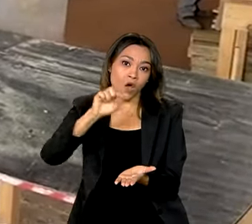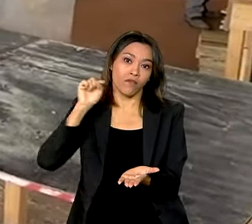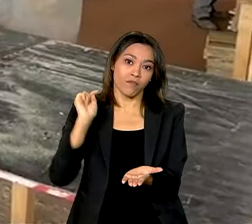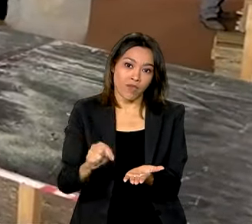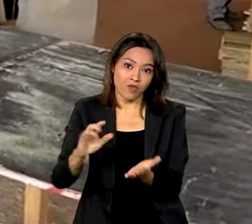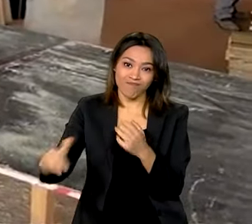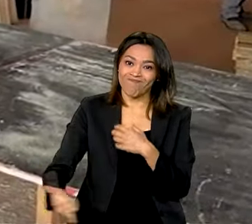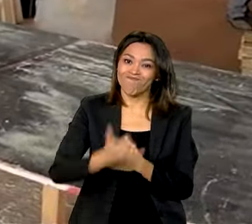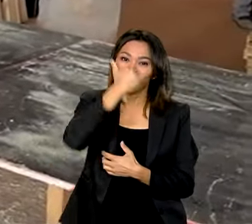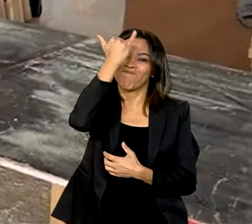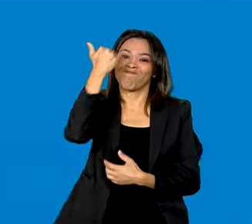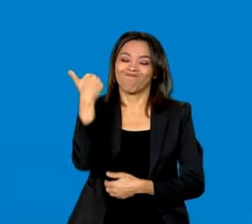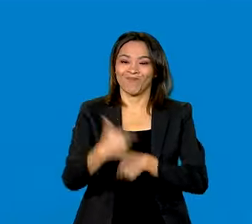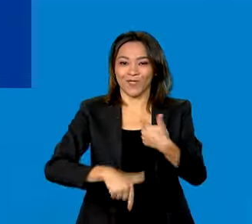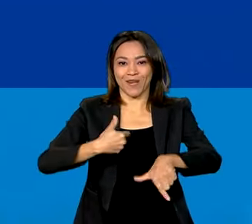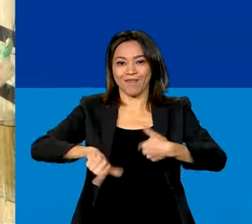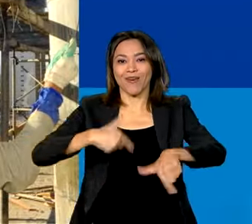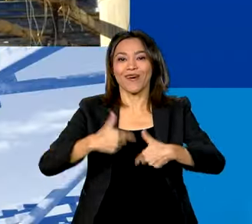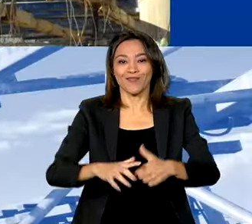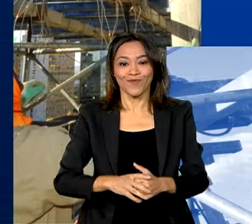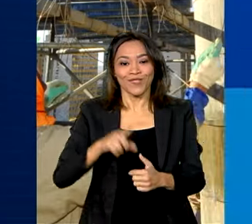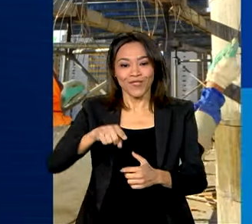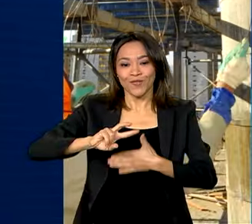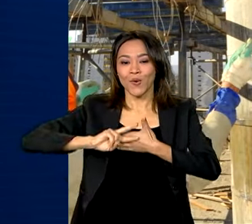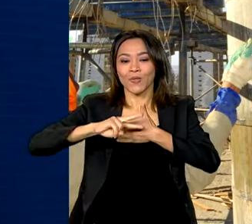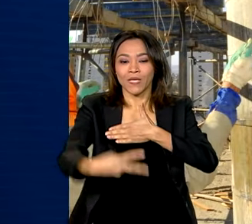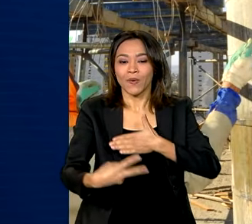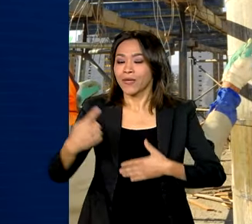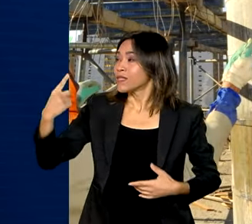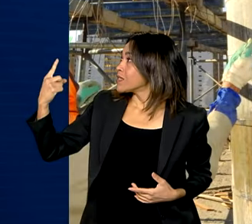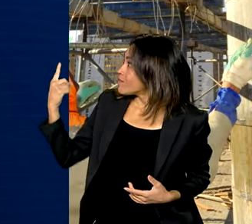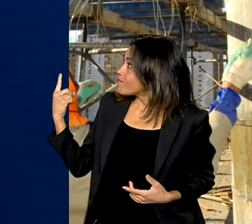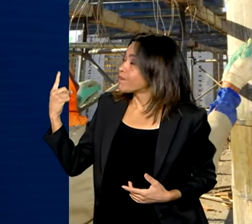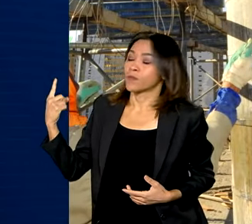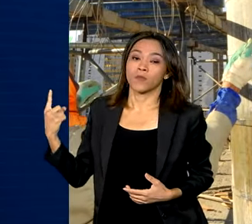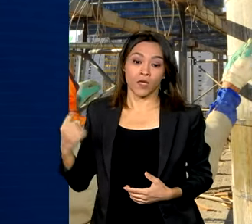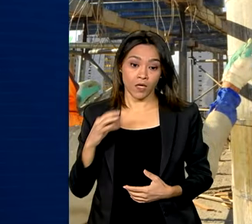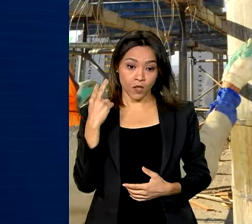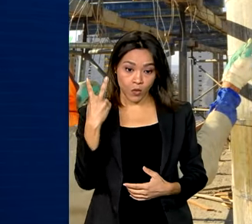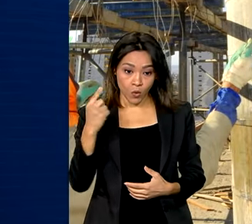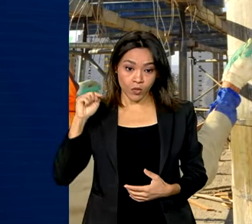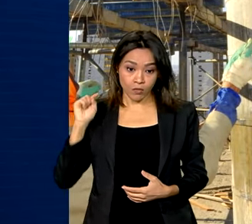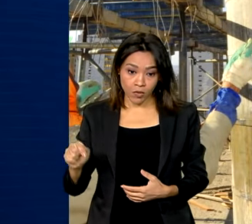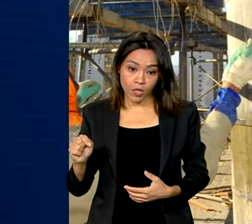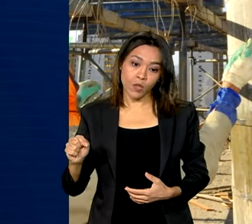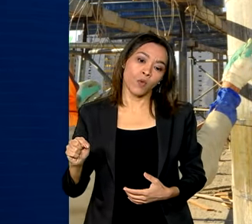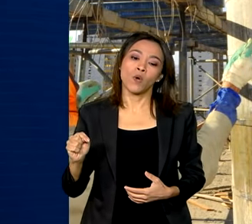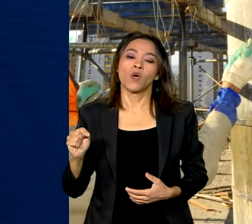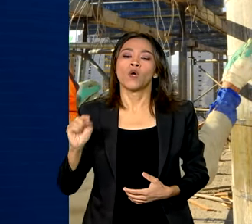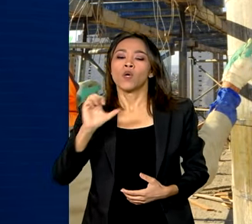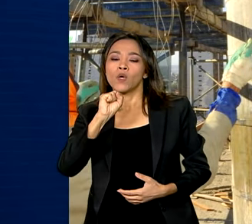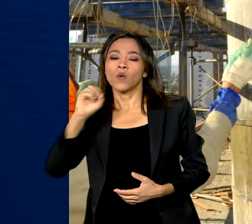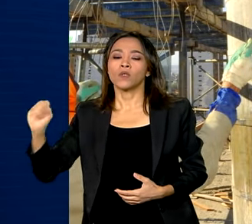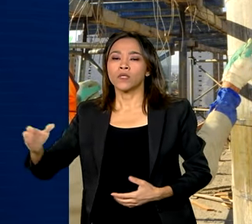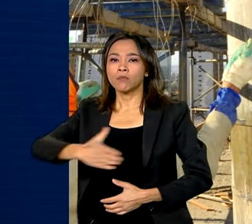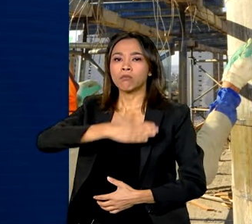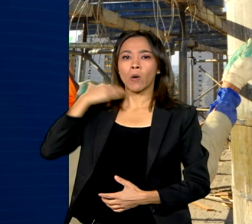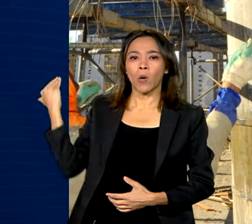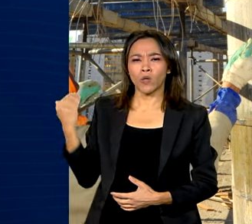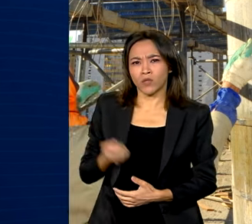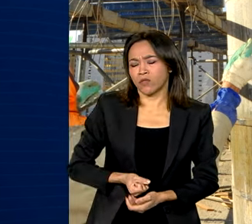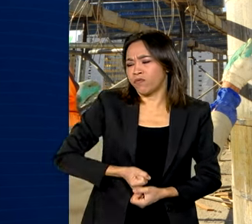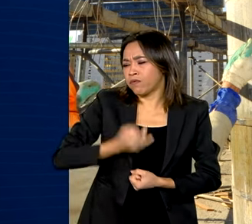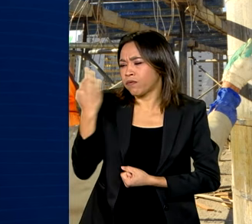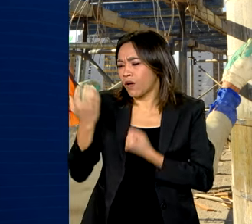acidentes do trabalho. Isto resultou em uma média anual de 2.800 óbitos e milhares de